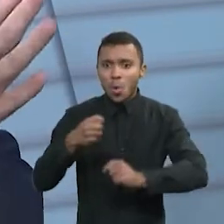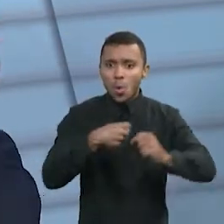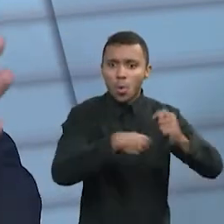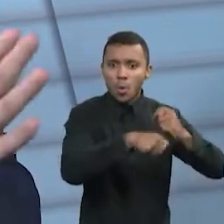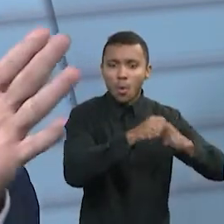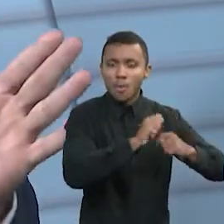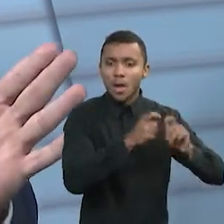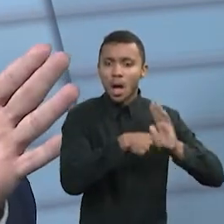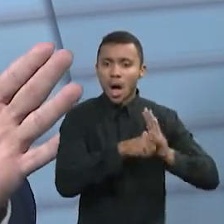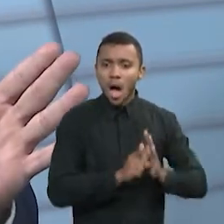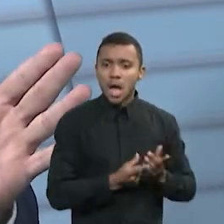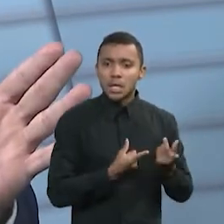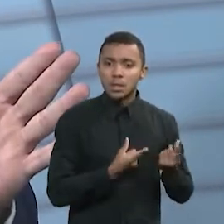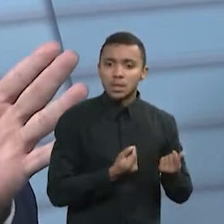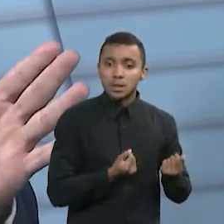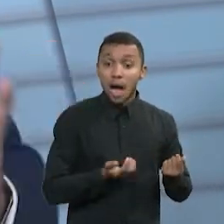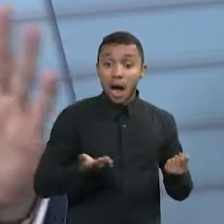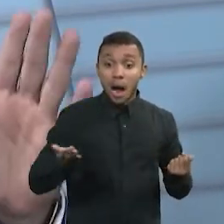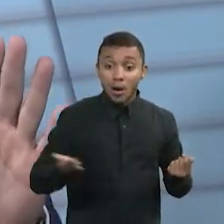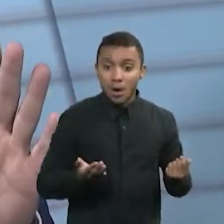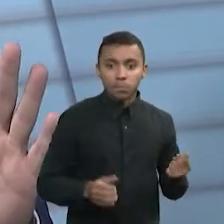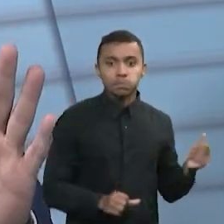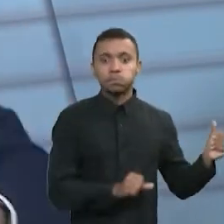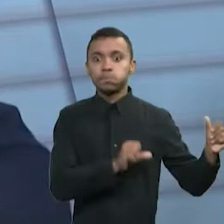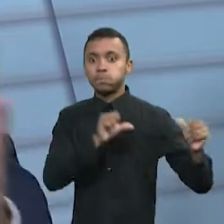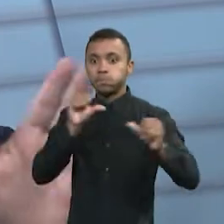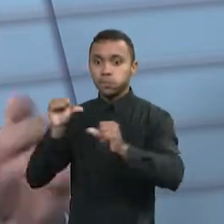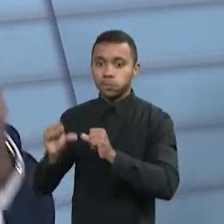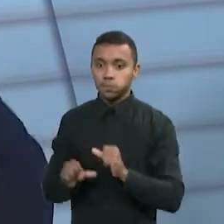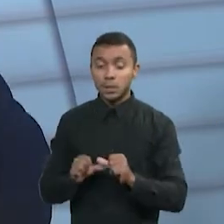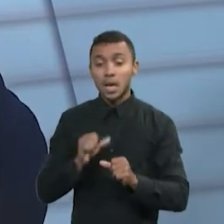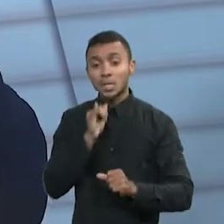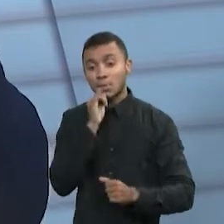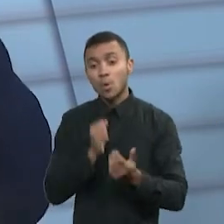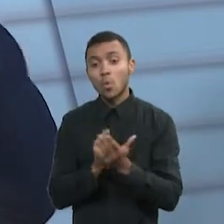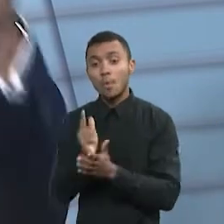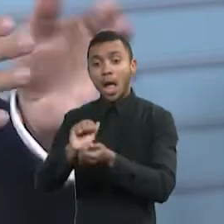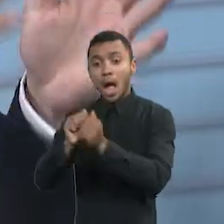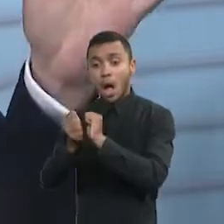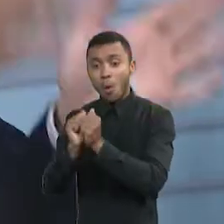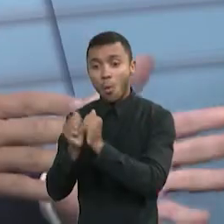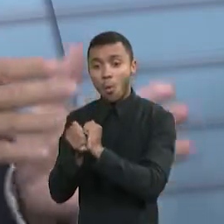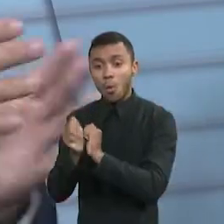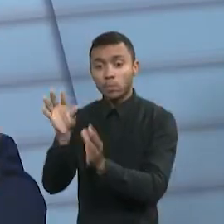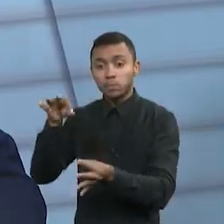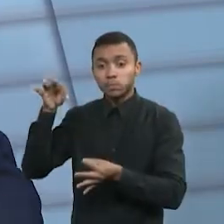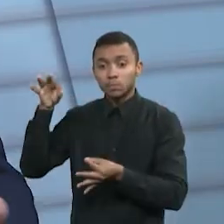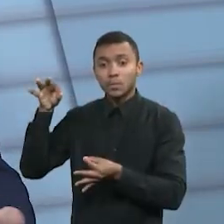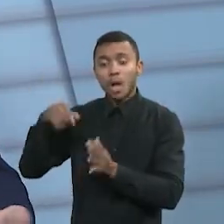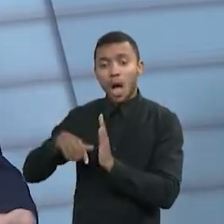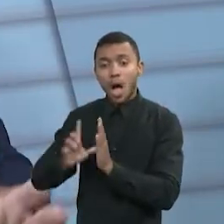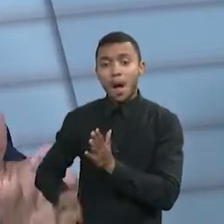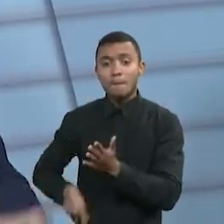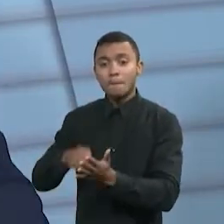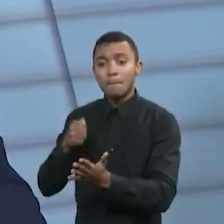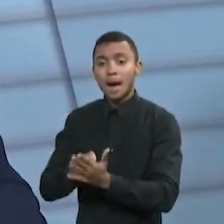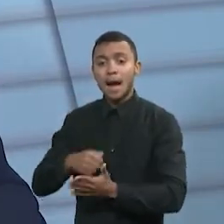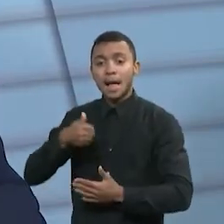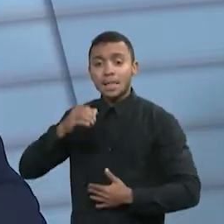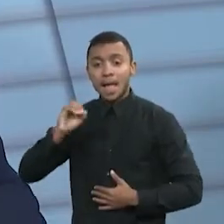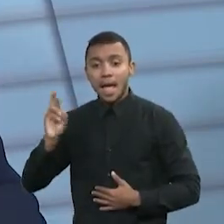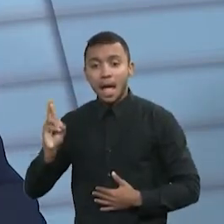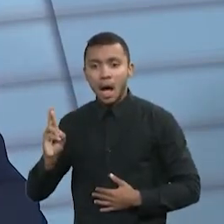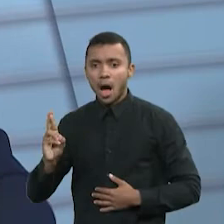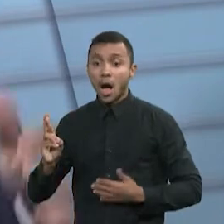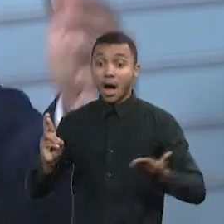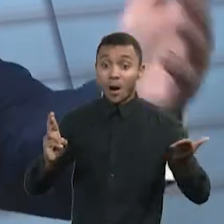preço de 2012 para cá. Tudo. Se você vai comprar um quilo de arroz, ele tinha um preço em 2012 e hoje ele custa outro valor.